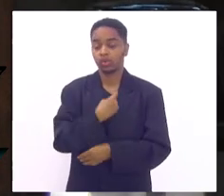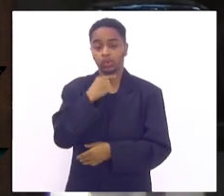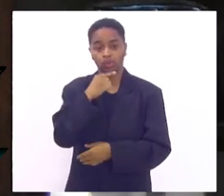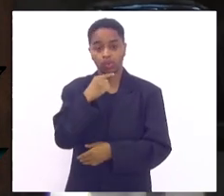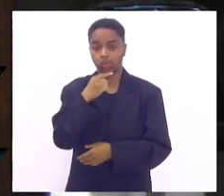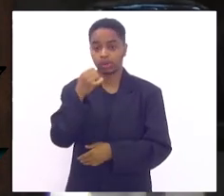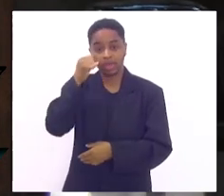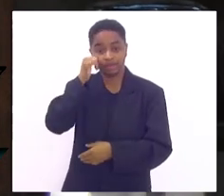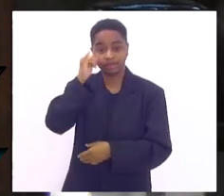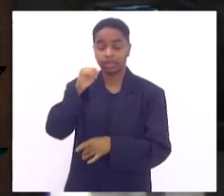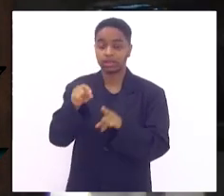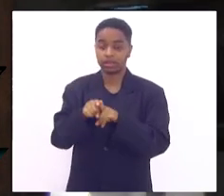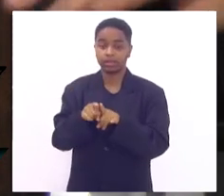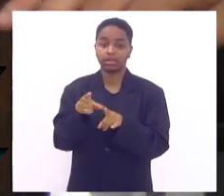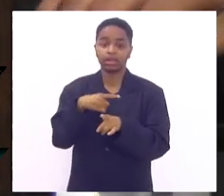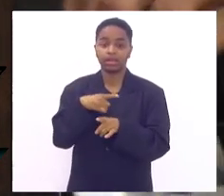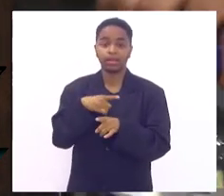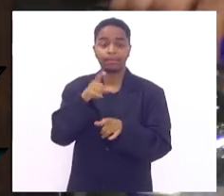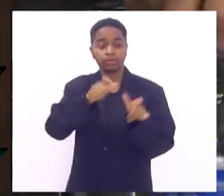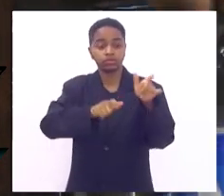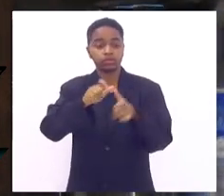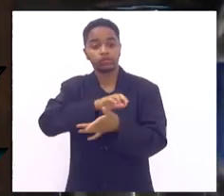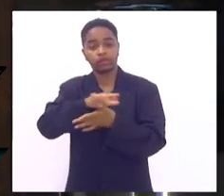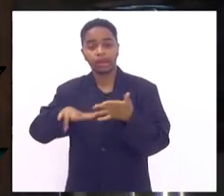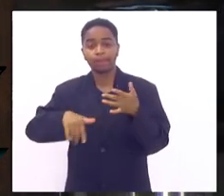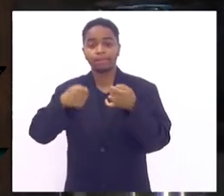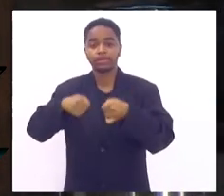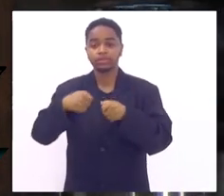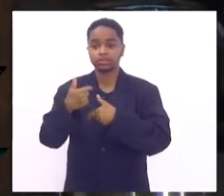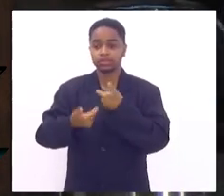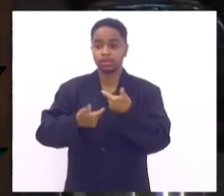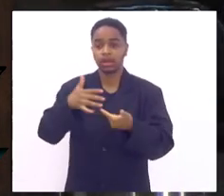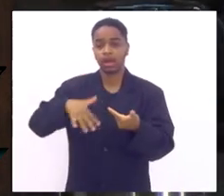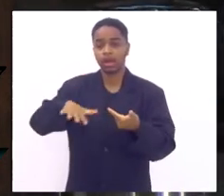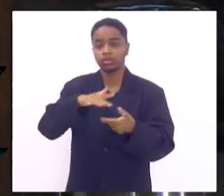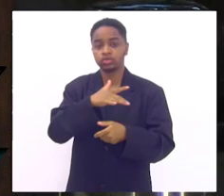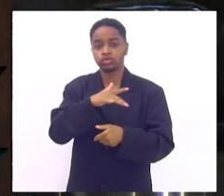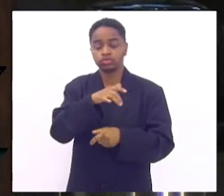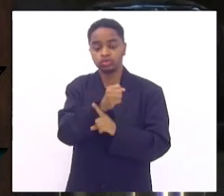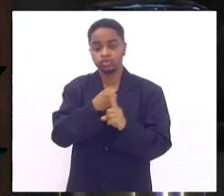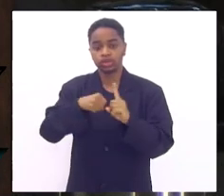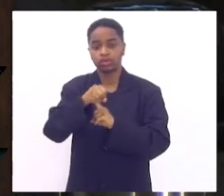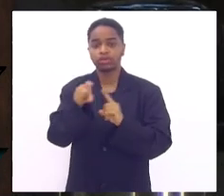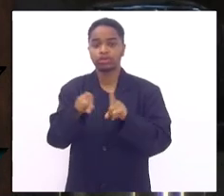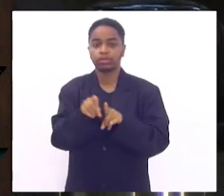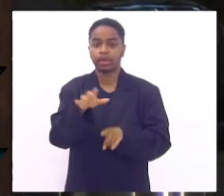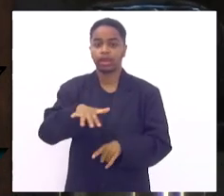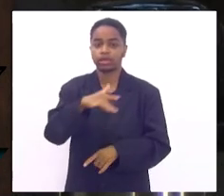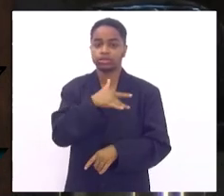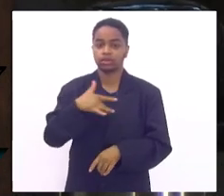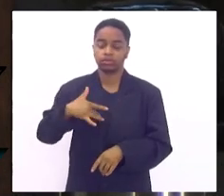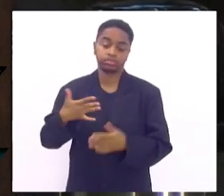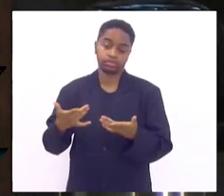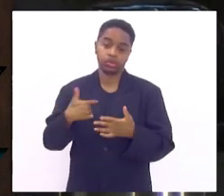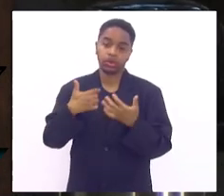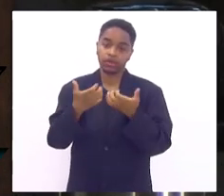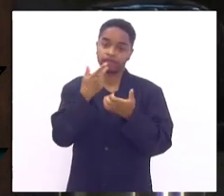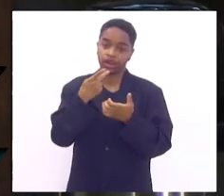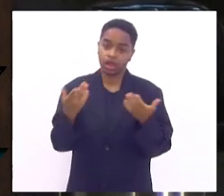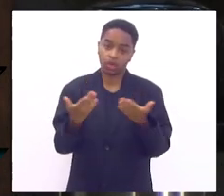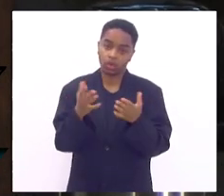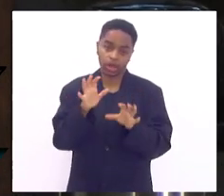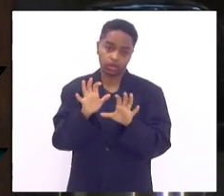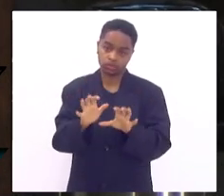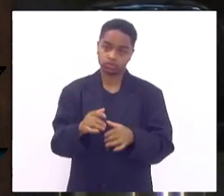teremos uma quantidade de não mais pessoas necessitando dos nossos serviços sociais e dos nossos serviços de saúde era isso que queria inicialmente falar atualmente